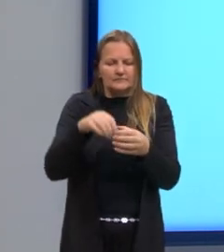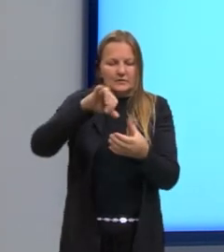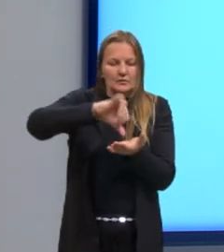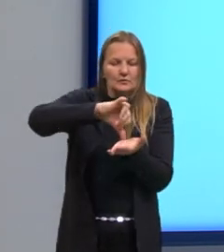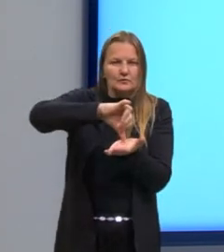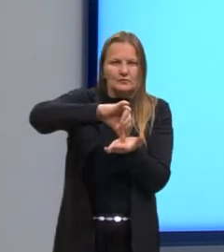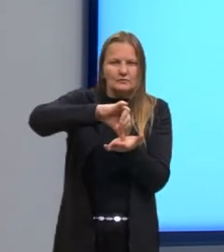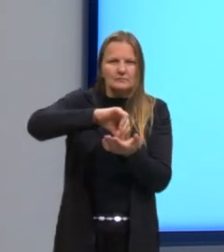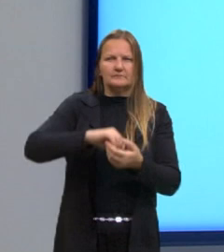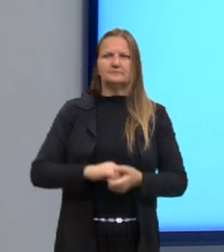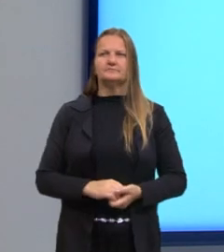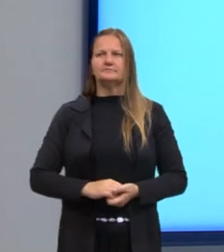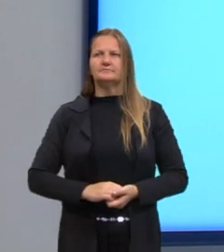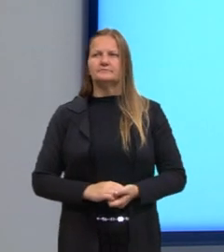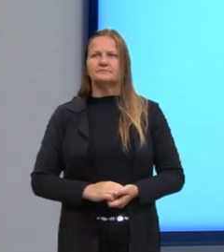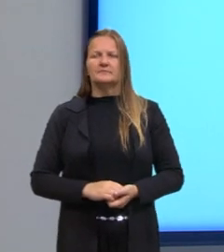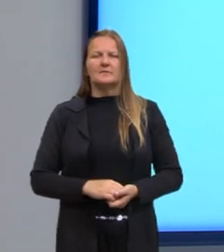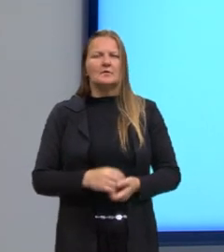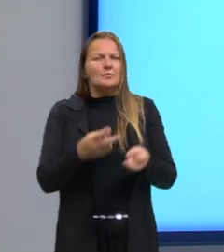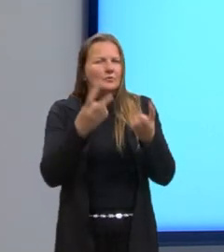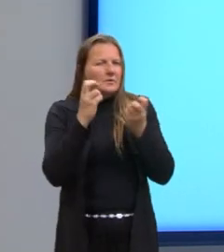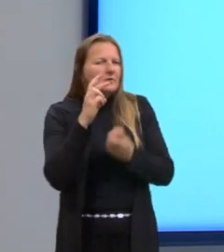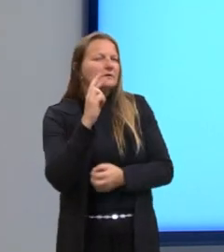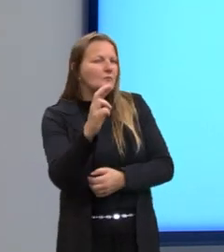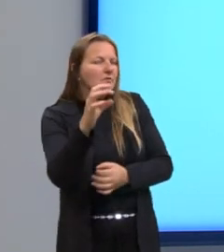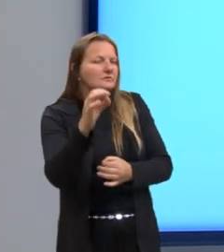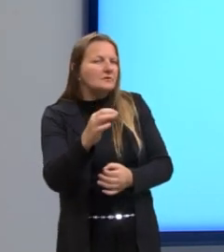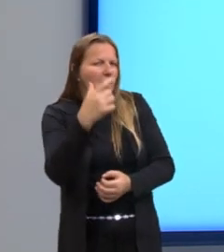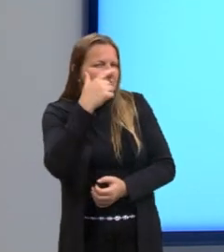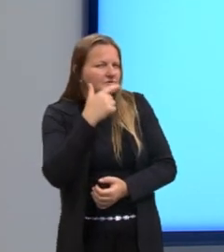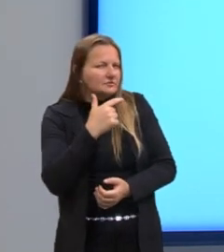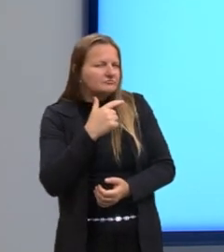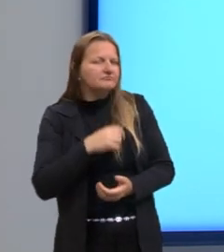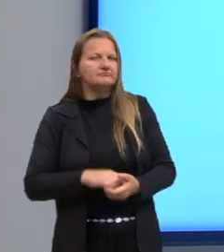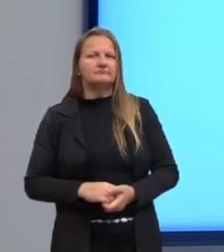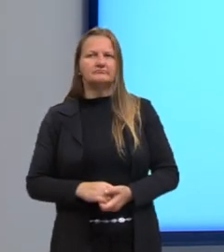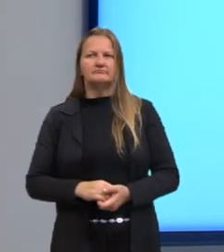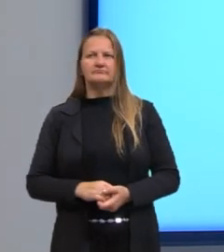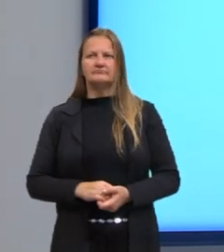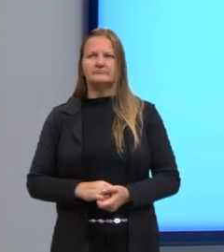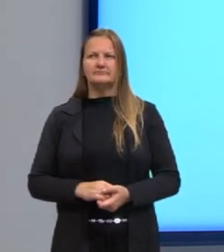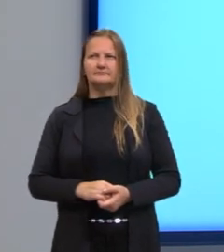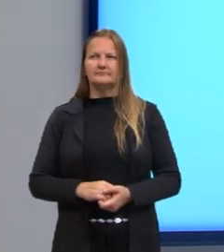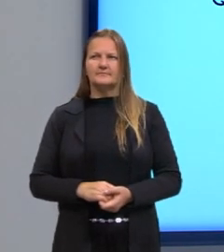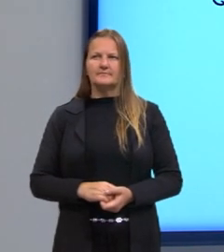Certo? Já conseguem dar aí uma resposta? Conseguem? Ainda não?